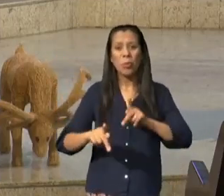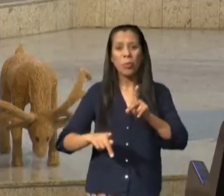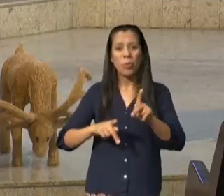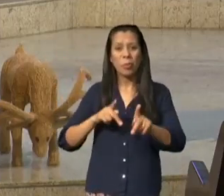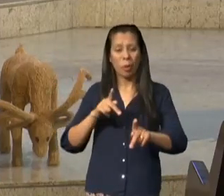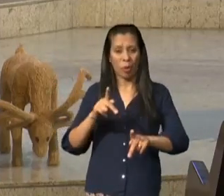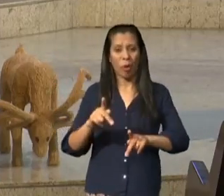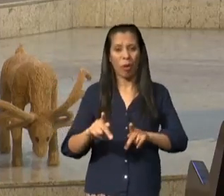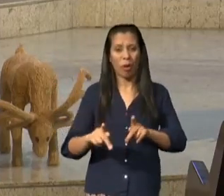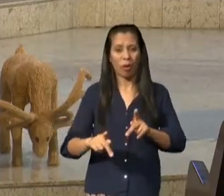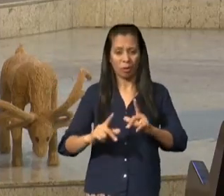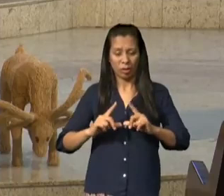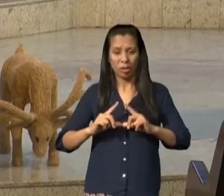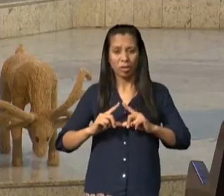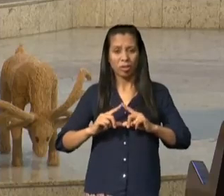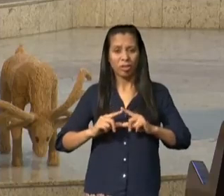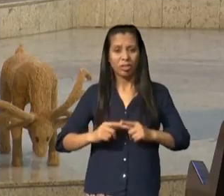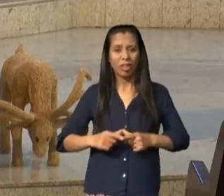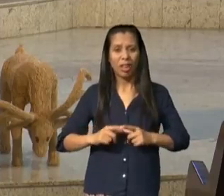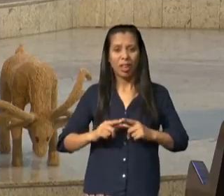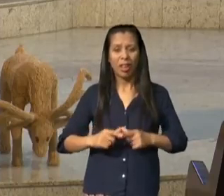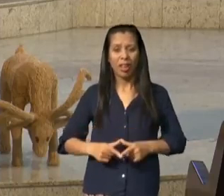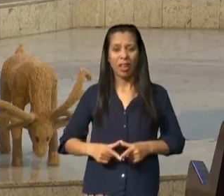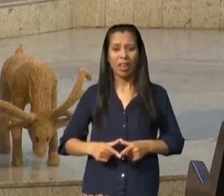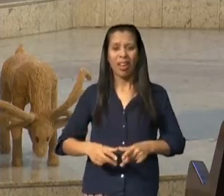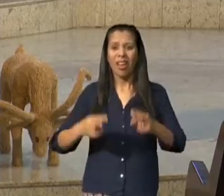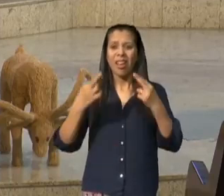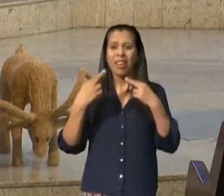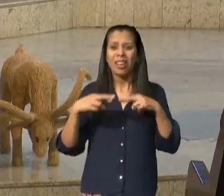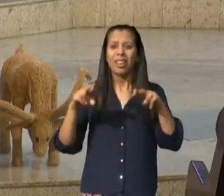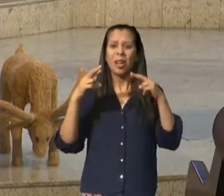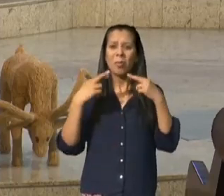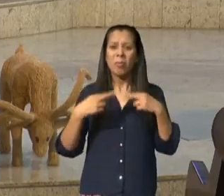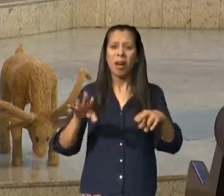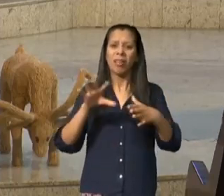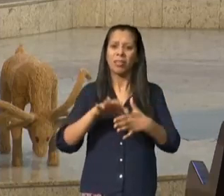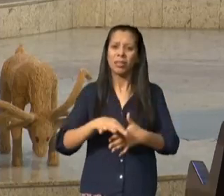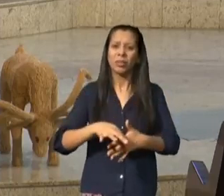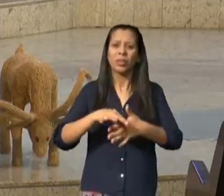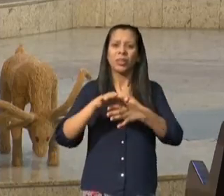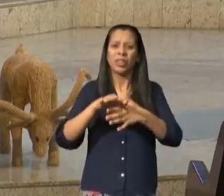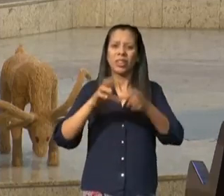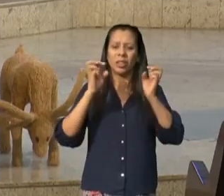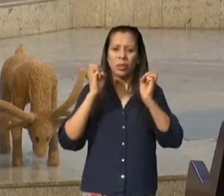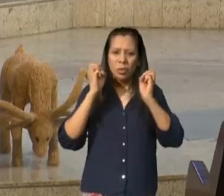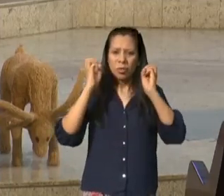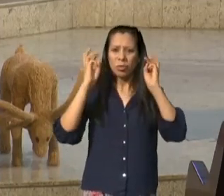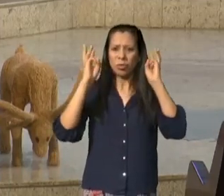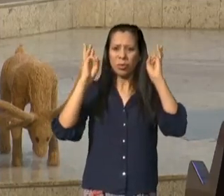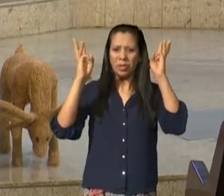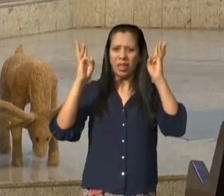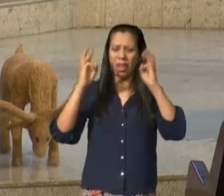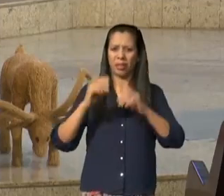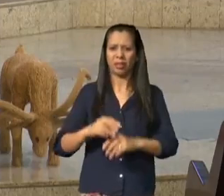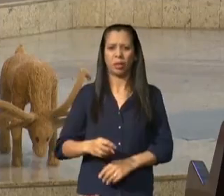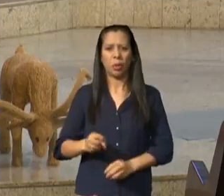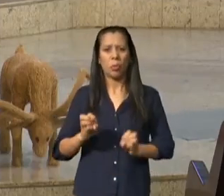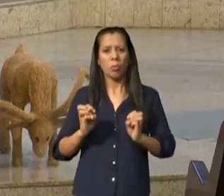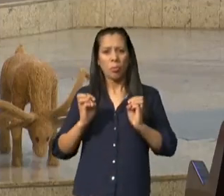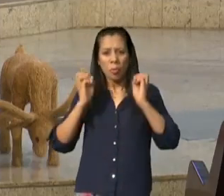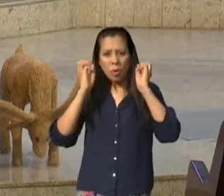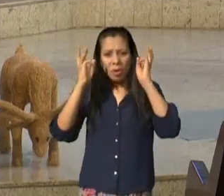maioria das vezes murmuravam de Moisés eram contrárias a Moisés eram